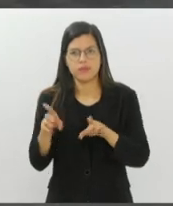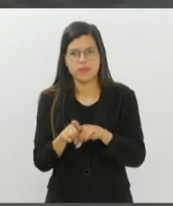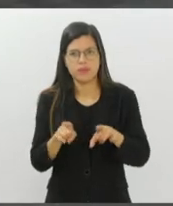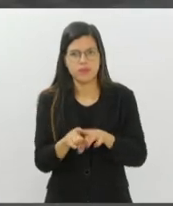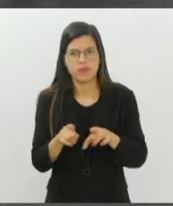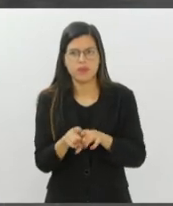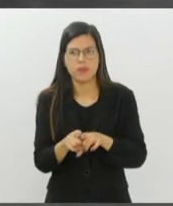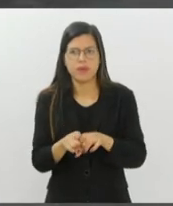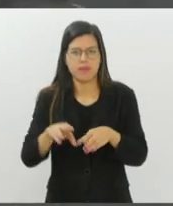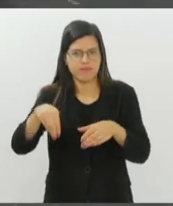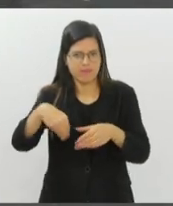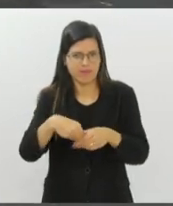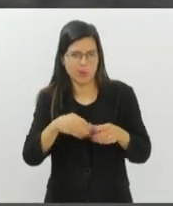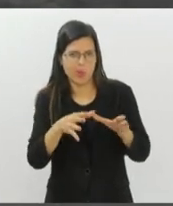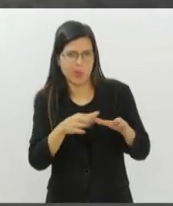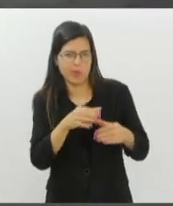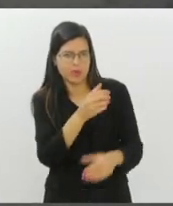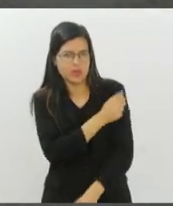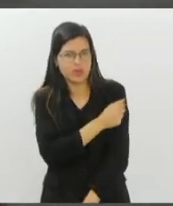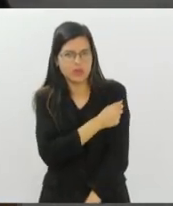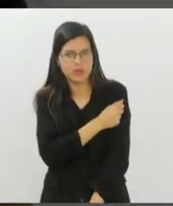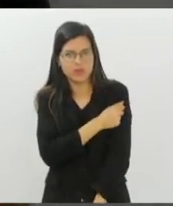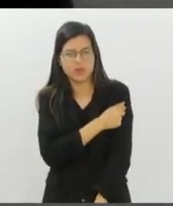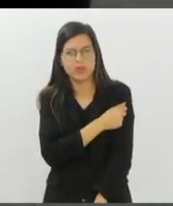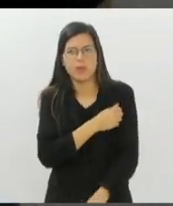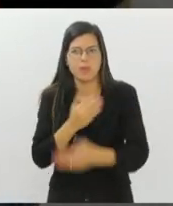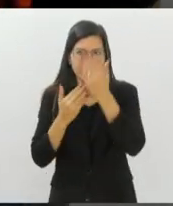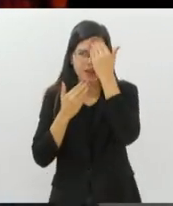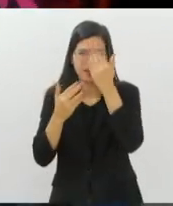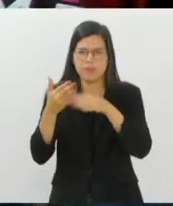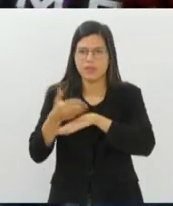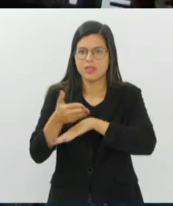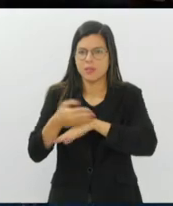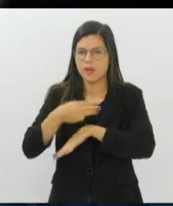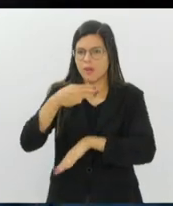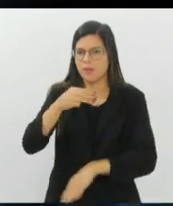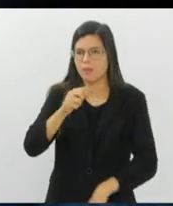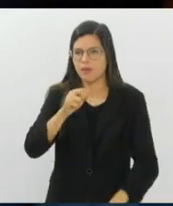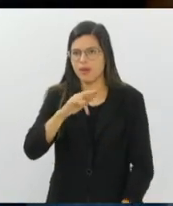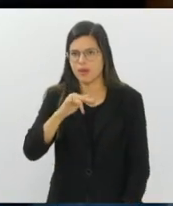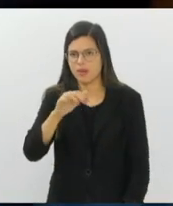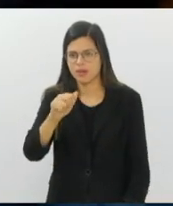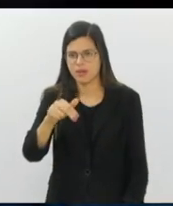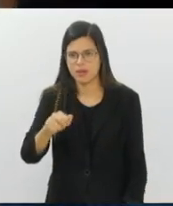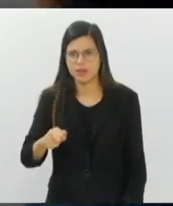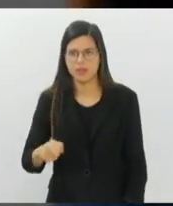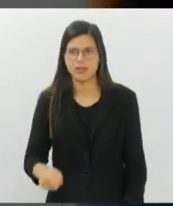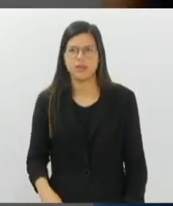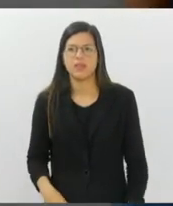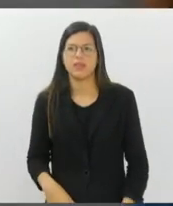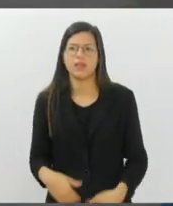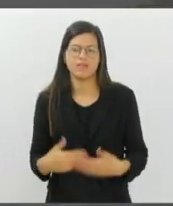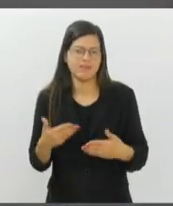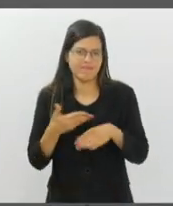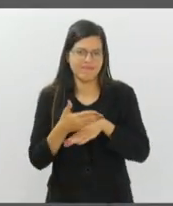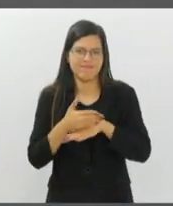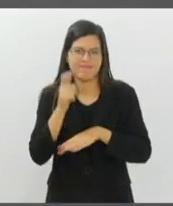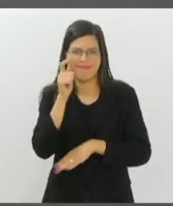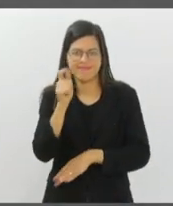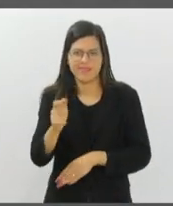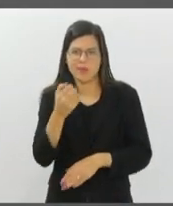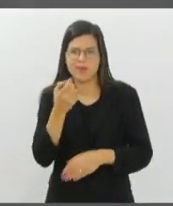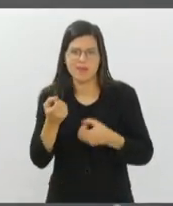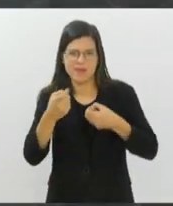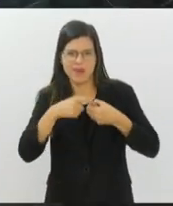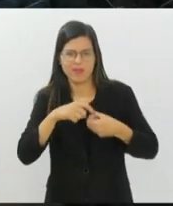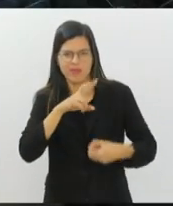nosso grupo de alunos e alunas. Muito obrigado pela participação, Mariana. Uma iniciativa muito bacana que a gente traz mais uma vez aqui no Bom Dia Alerja, né Vicente? Volto com você